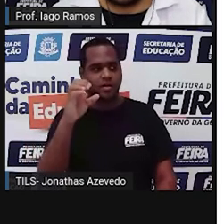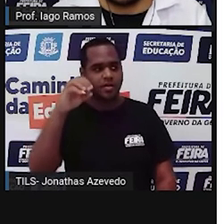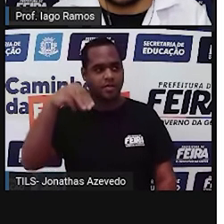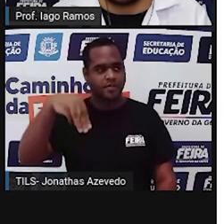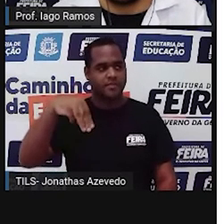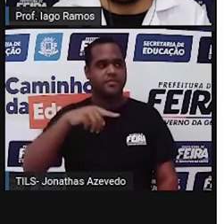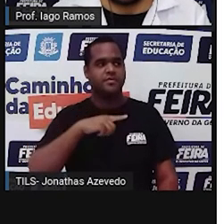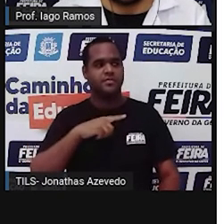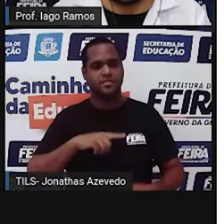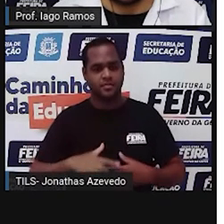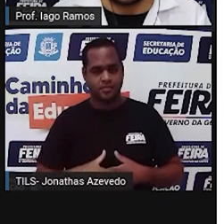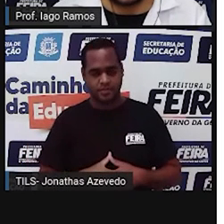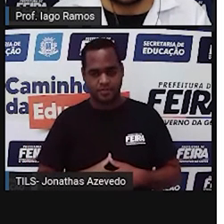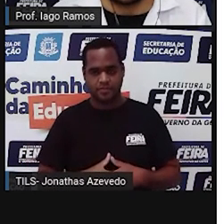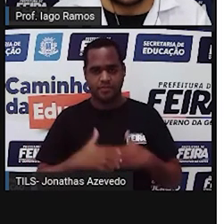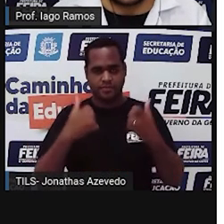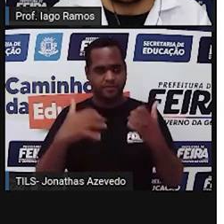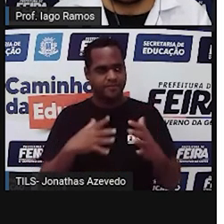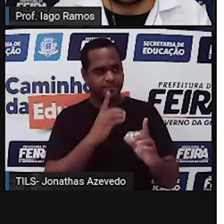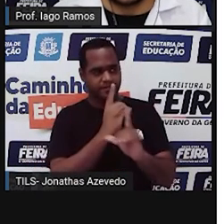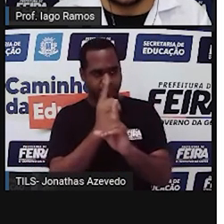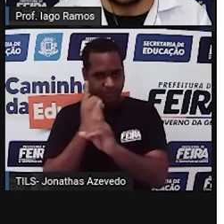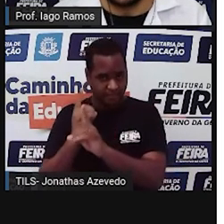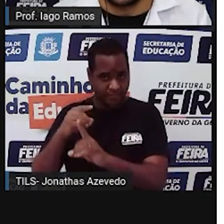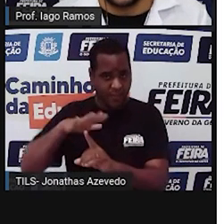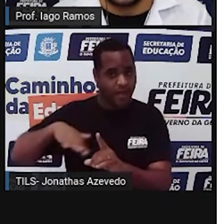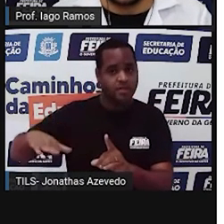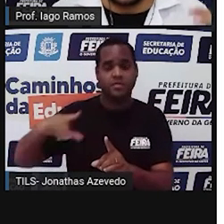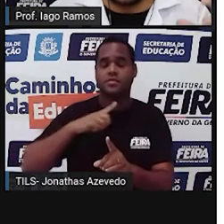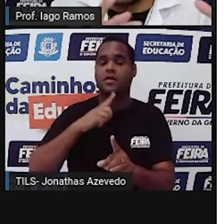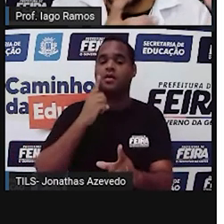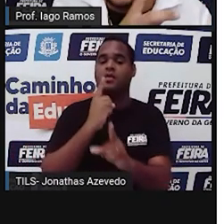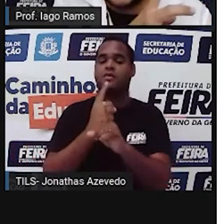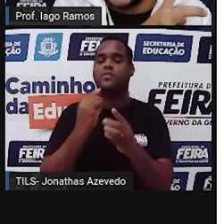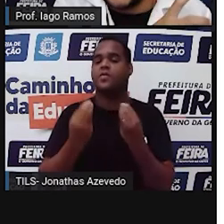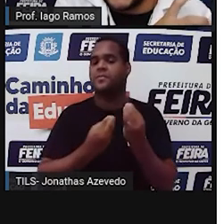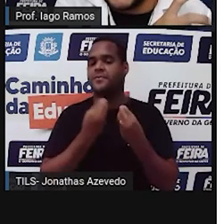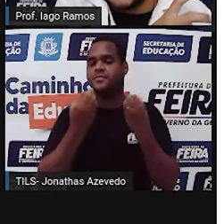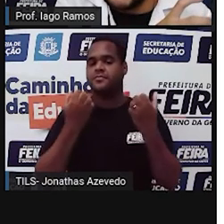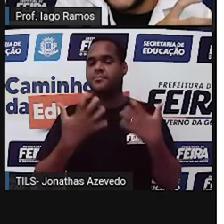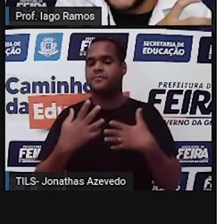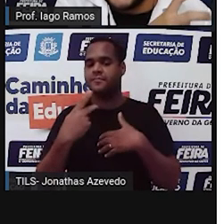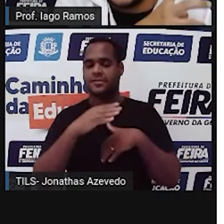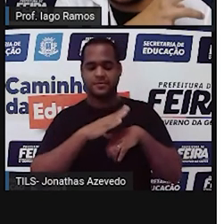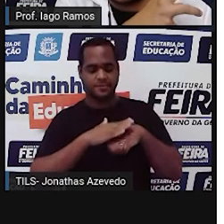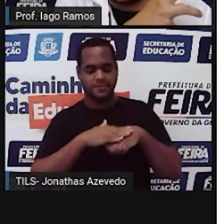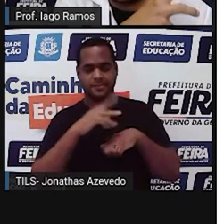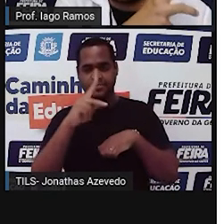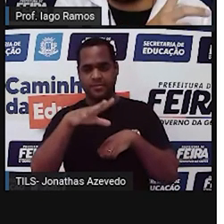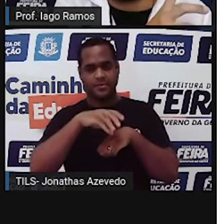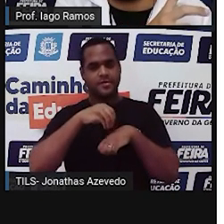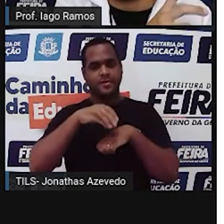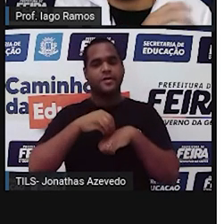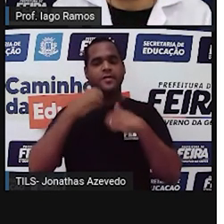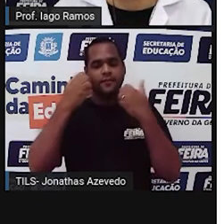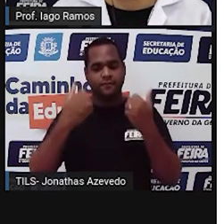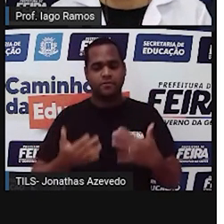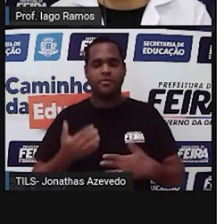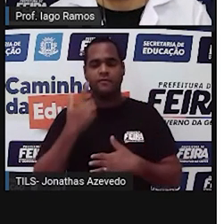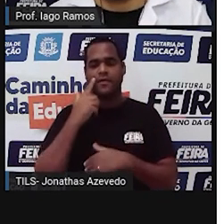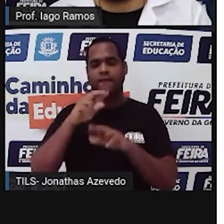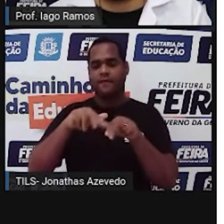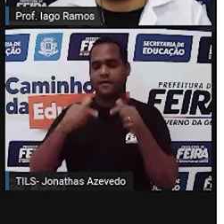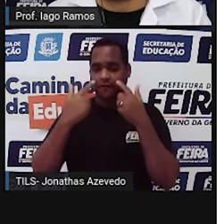centímetros. Então, como é que a gente encontra a área desse triângulo? É só a gente pegar o que a gente viu até aqui,